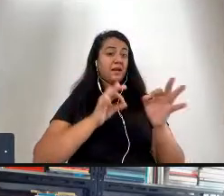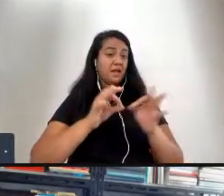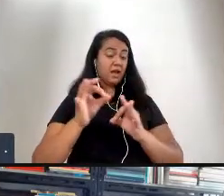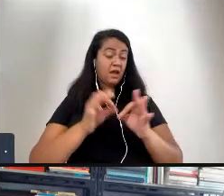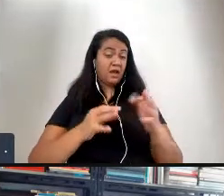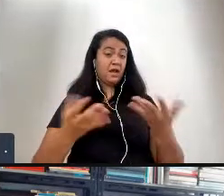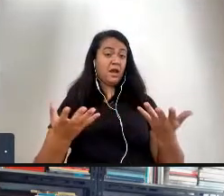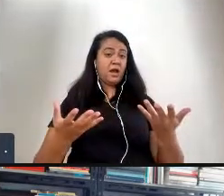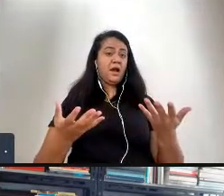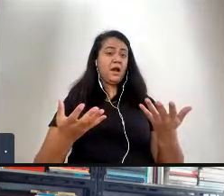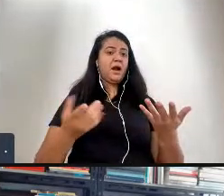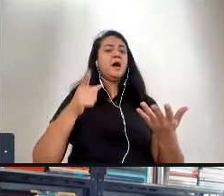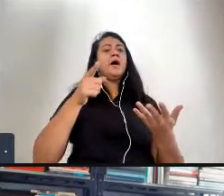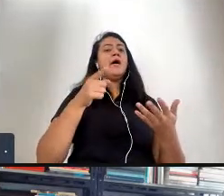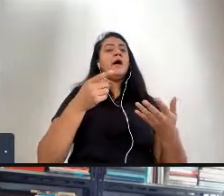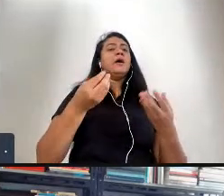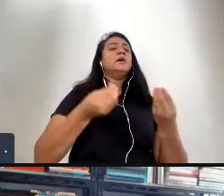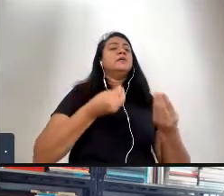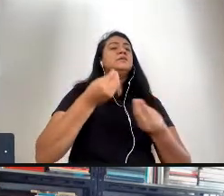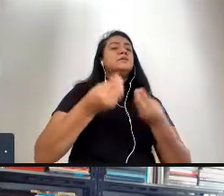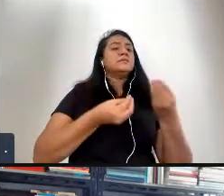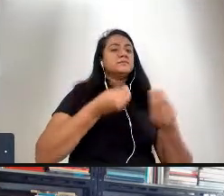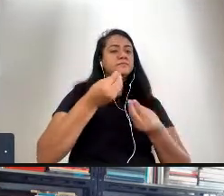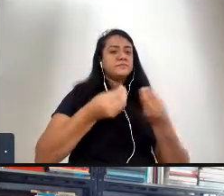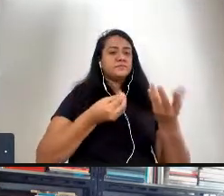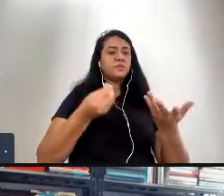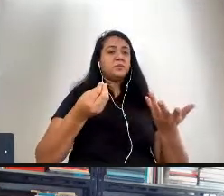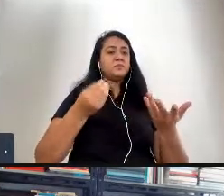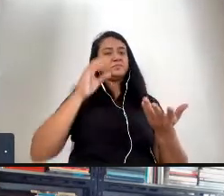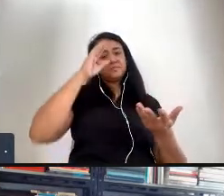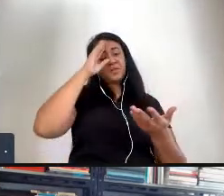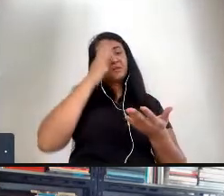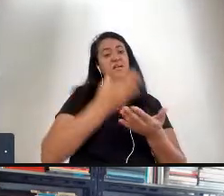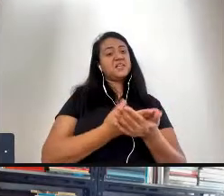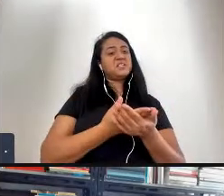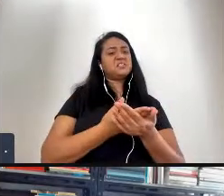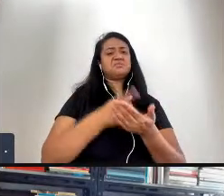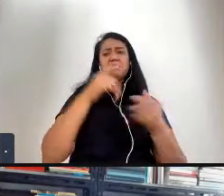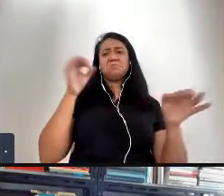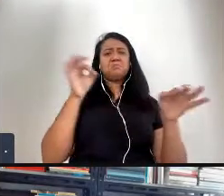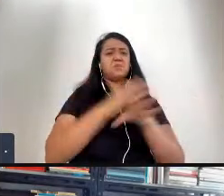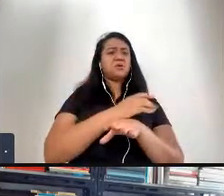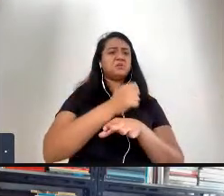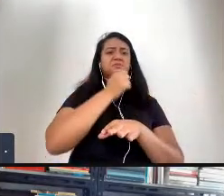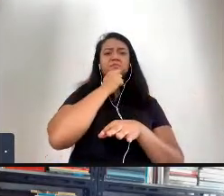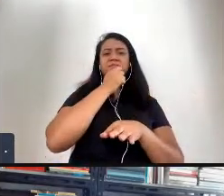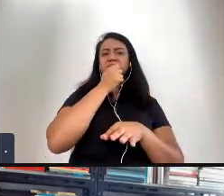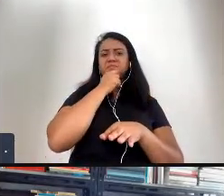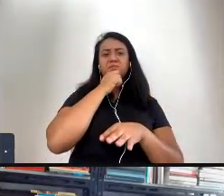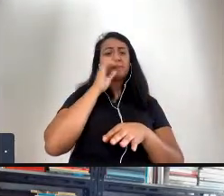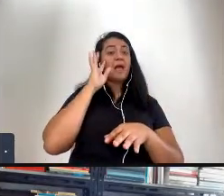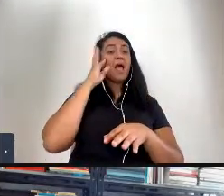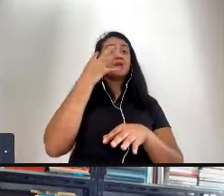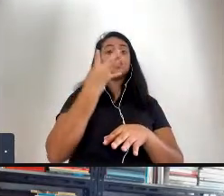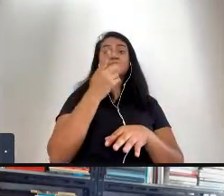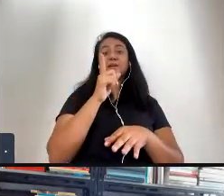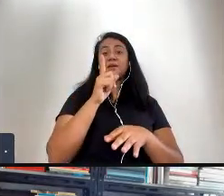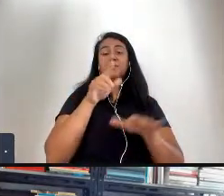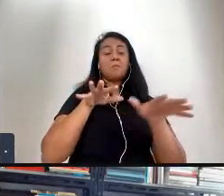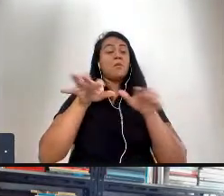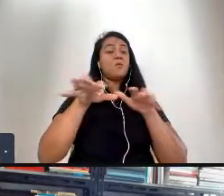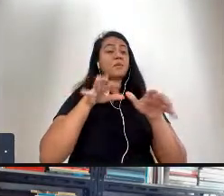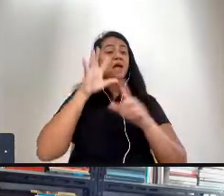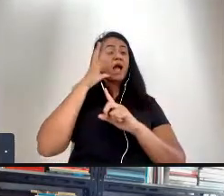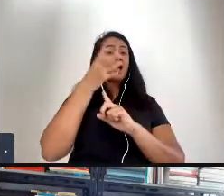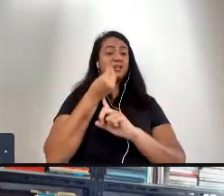pronto para isso sem agravar a situação eu acredito que não não está porque quando a gente está falando